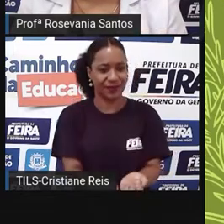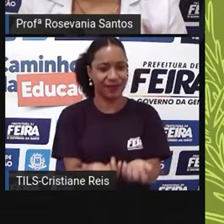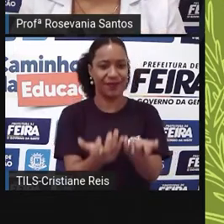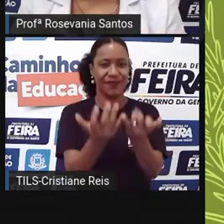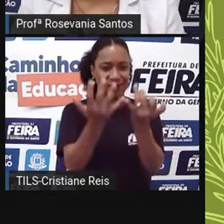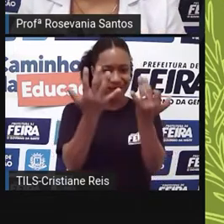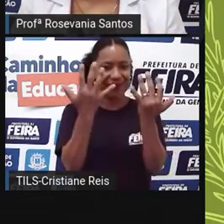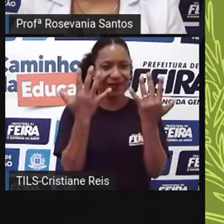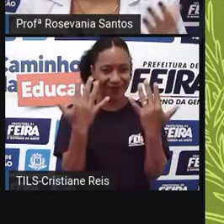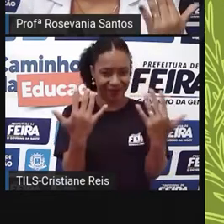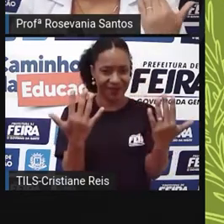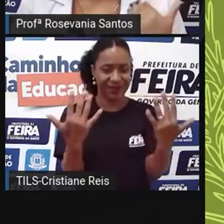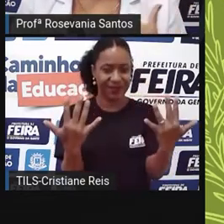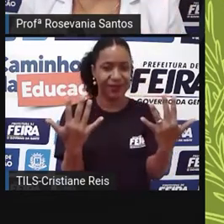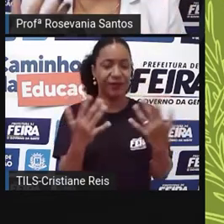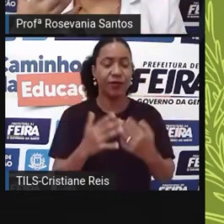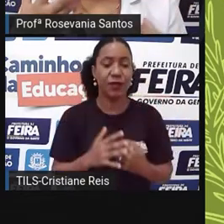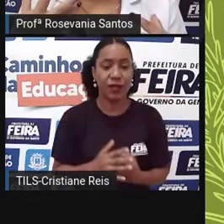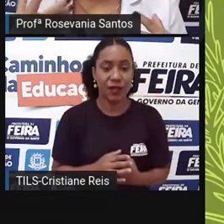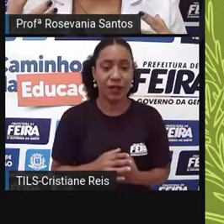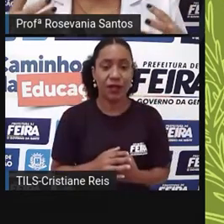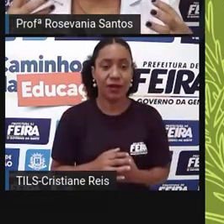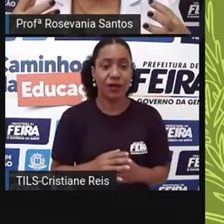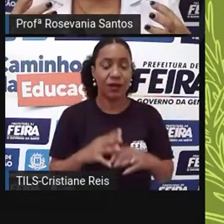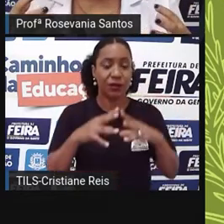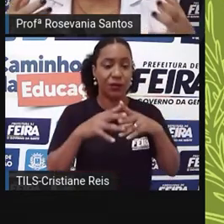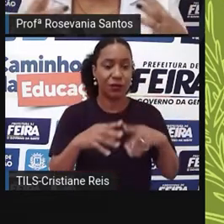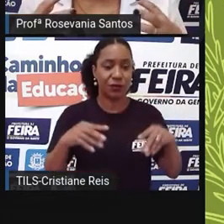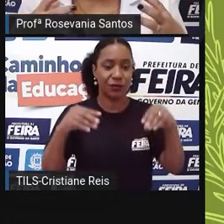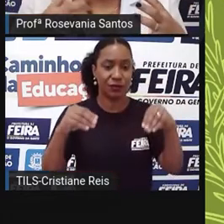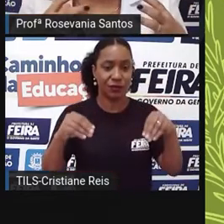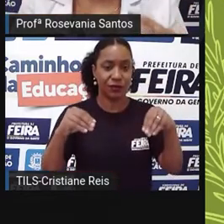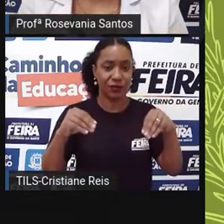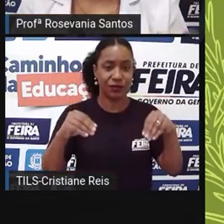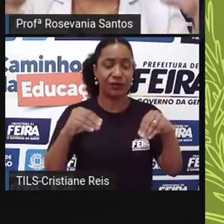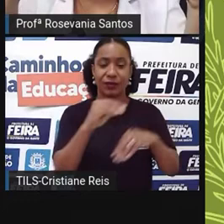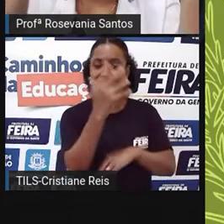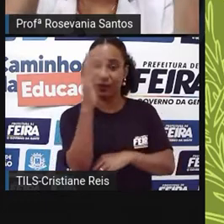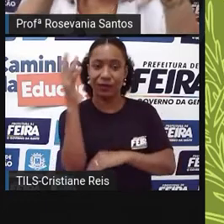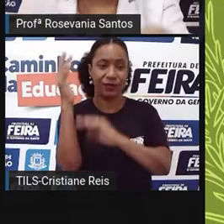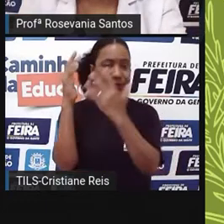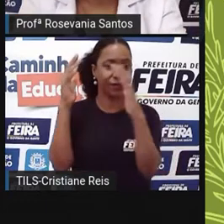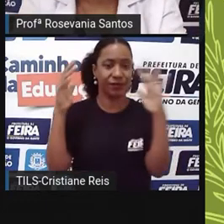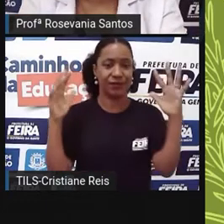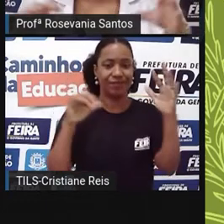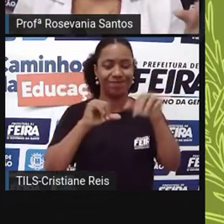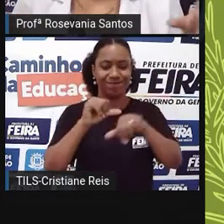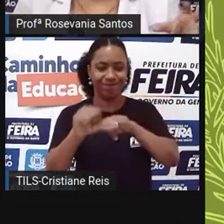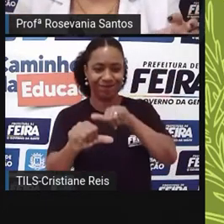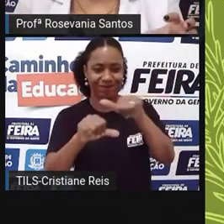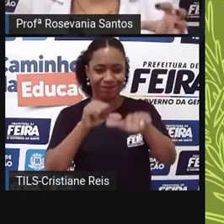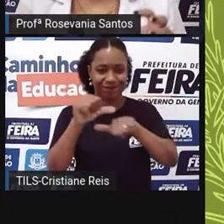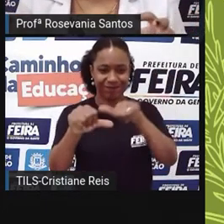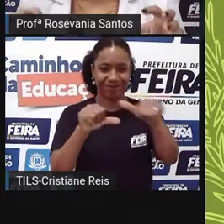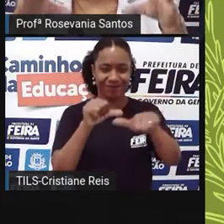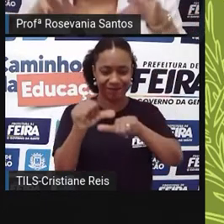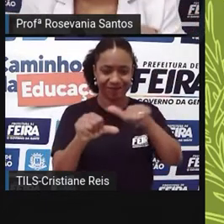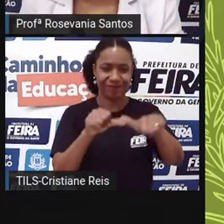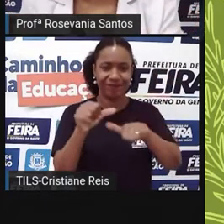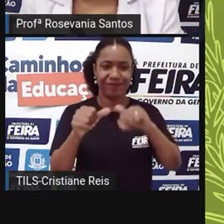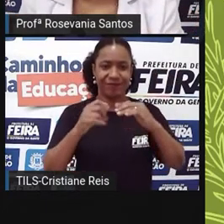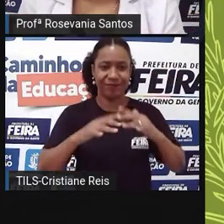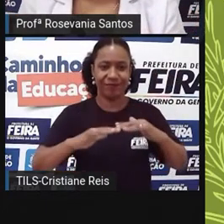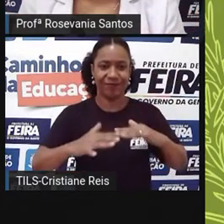jogando aquelas sementes ali no solo. Então, a floresta, ela acaba se, digamos assim,